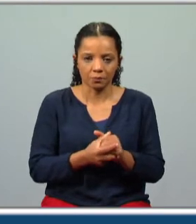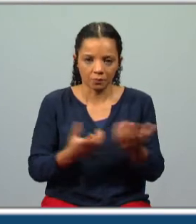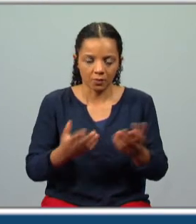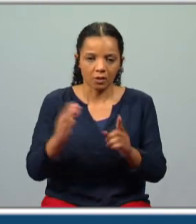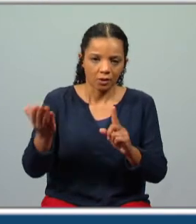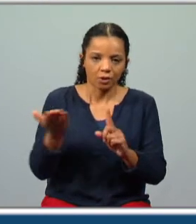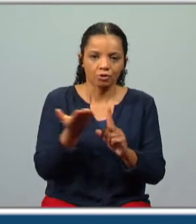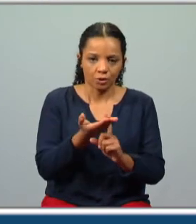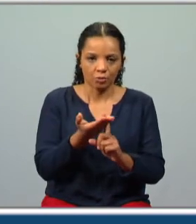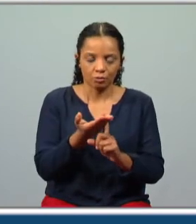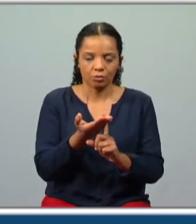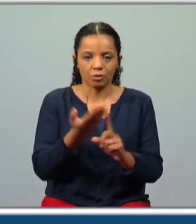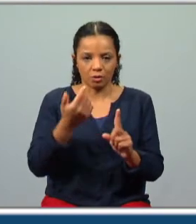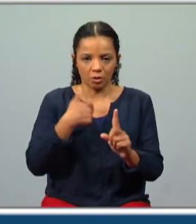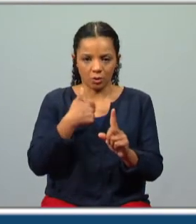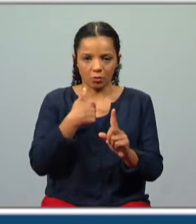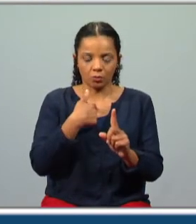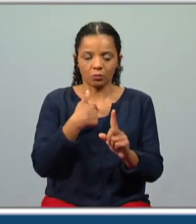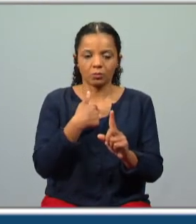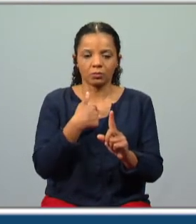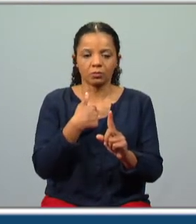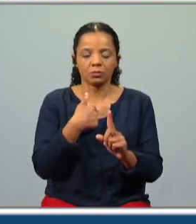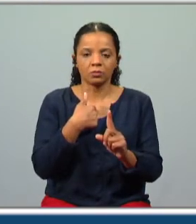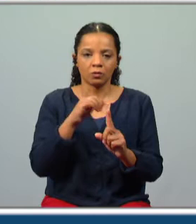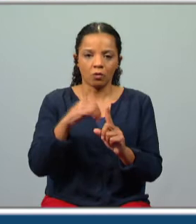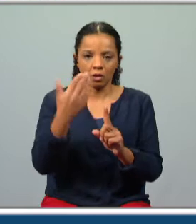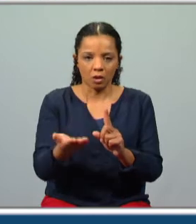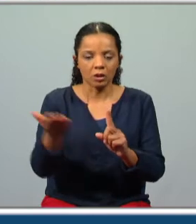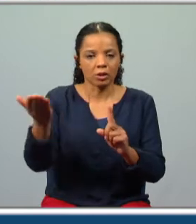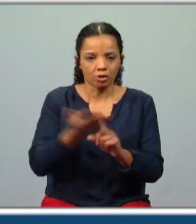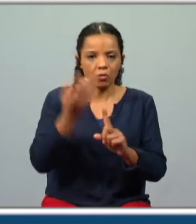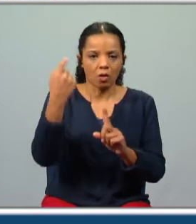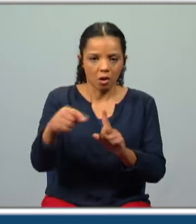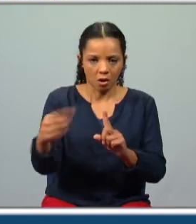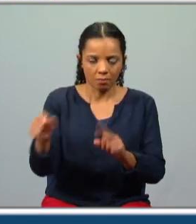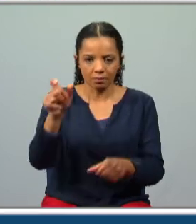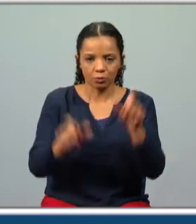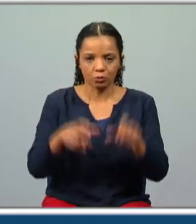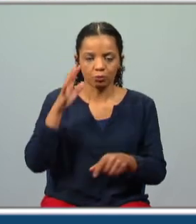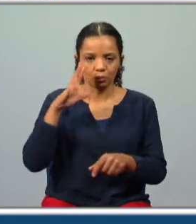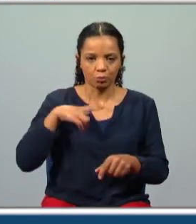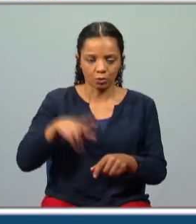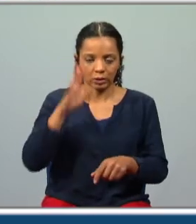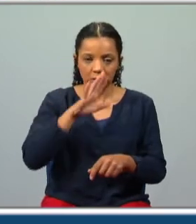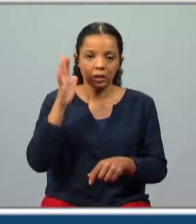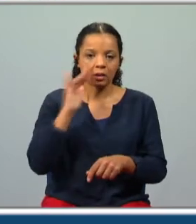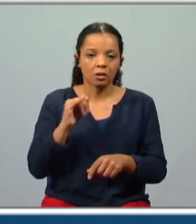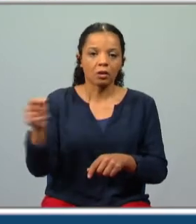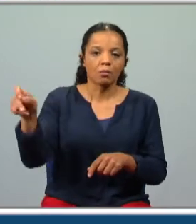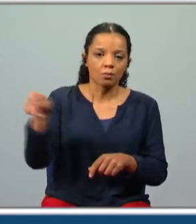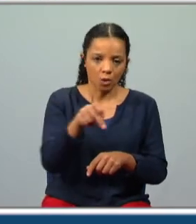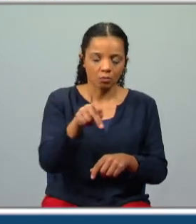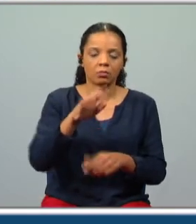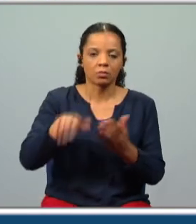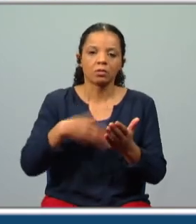castigos que eu vou aplicar que eu vou garantir que os portugueses que tentarem passar por aqui sofram